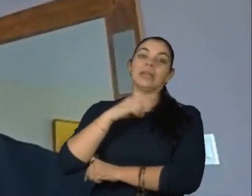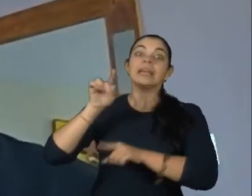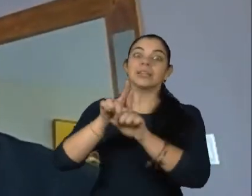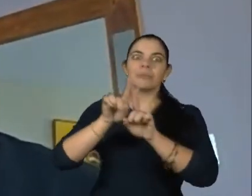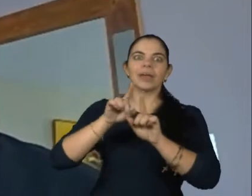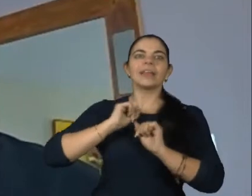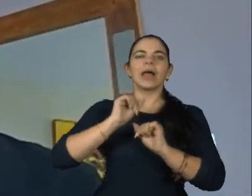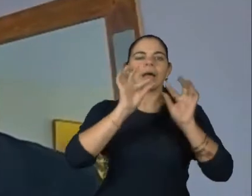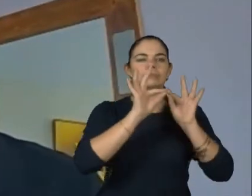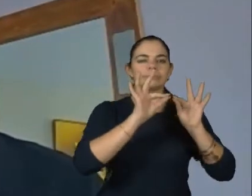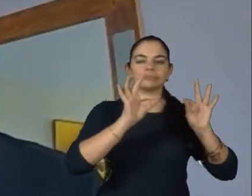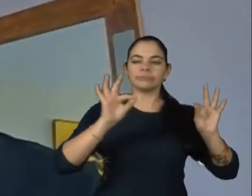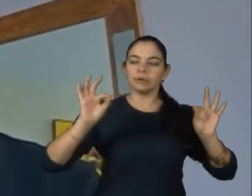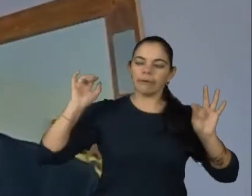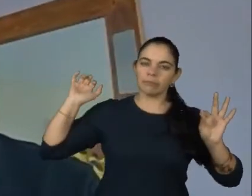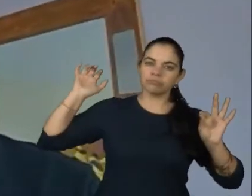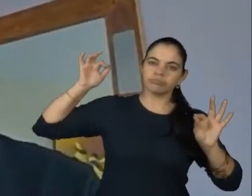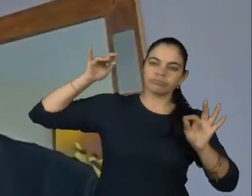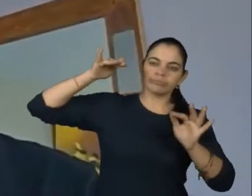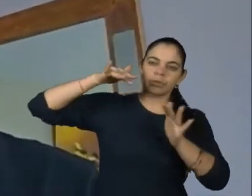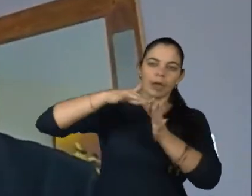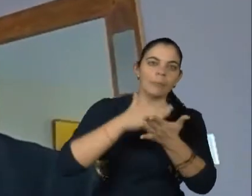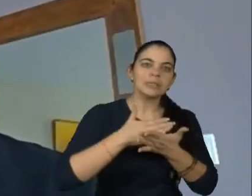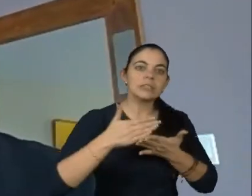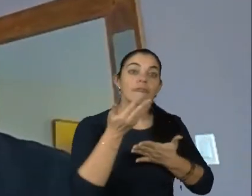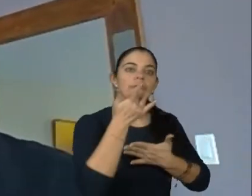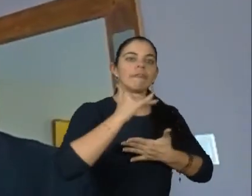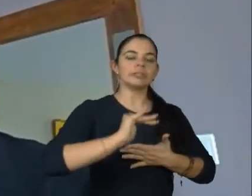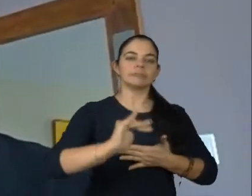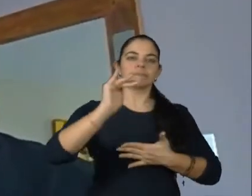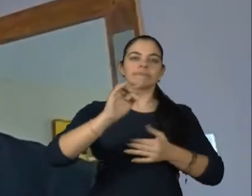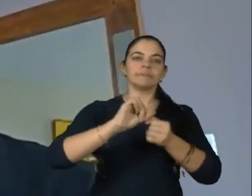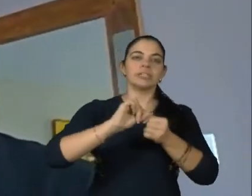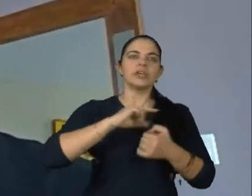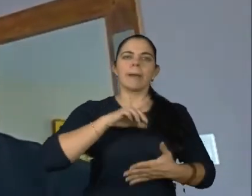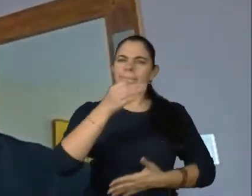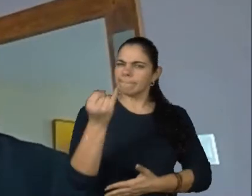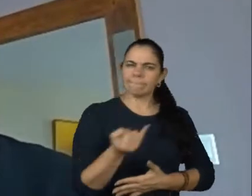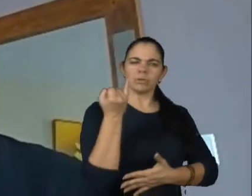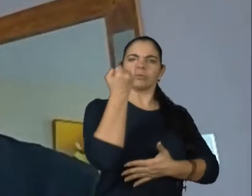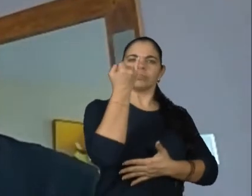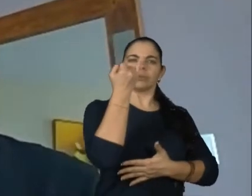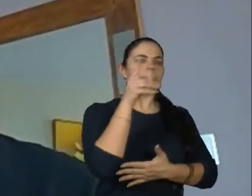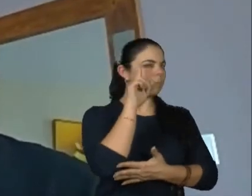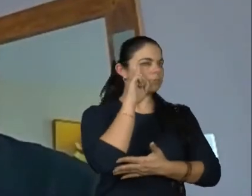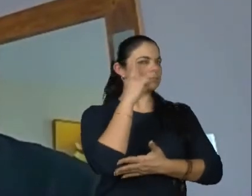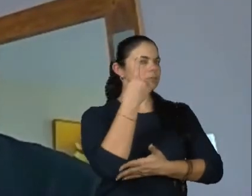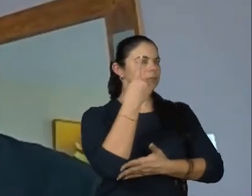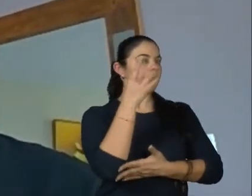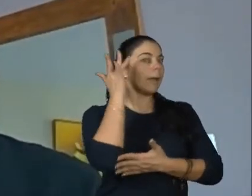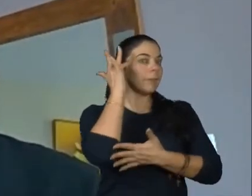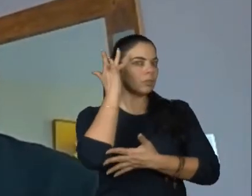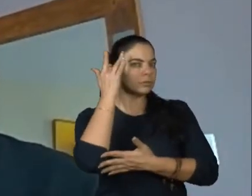dentro da linha do tempo, a gente começando com a infância, é muito importante a gente considerar sempre, né? Que a maturidade é